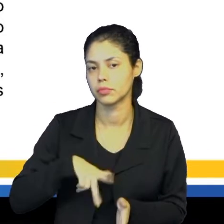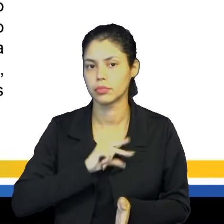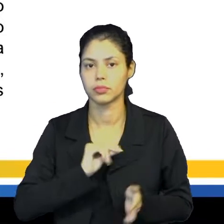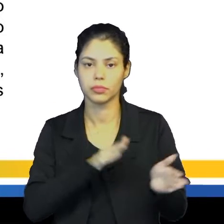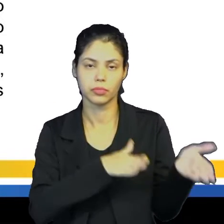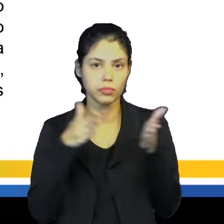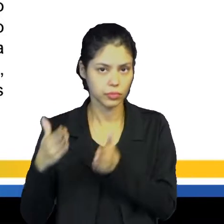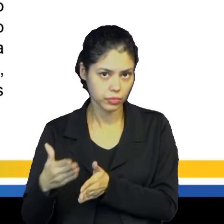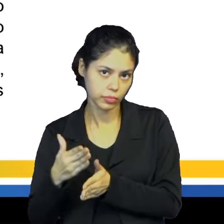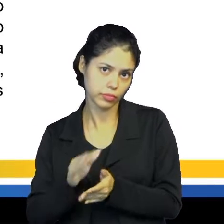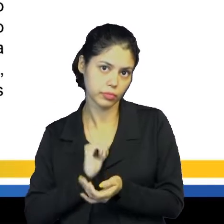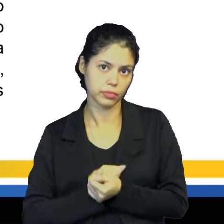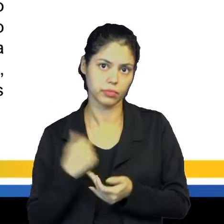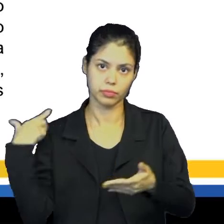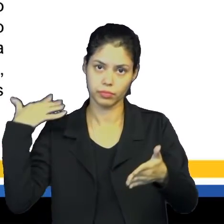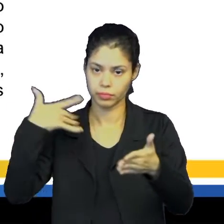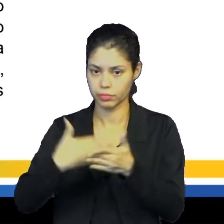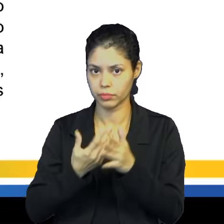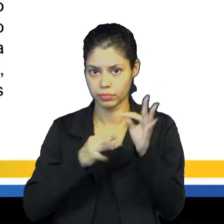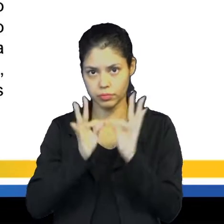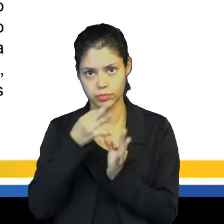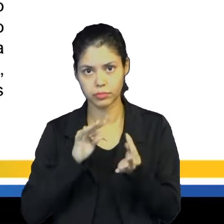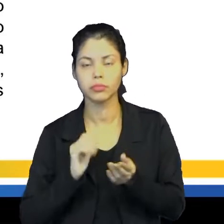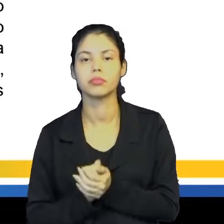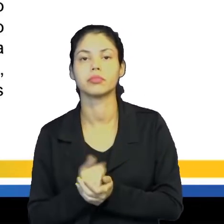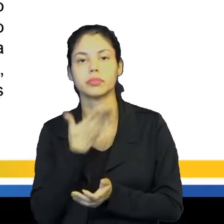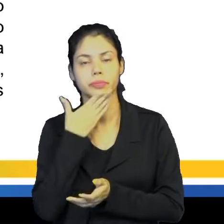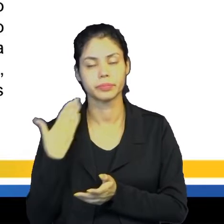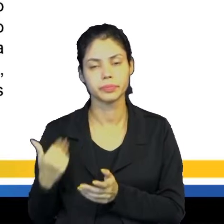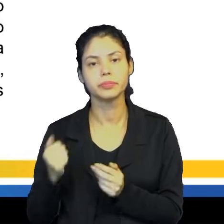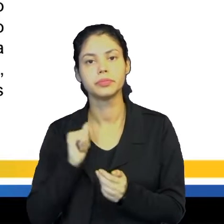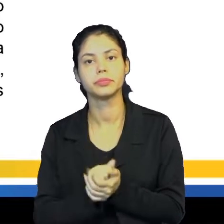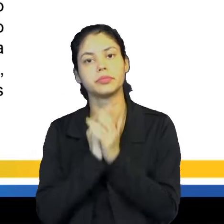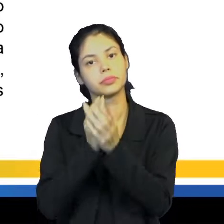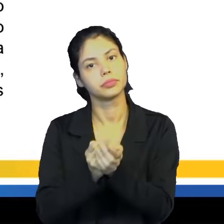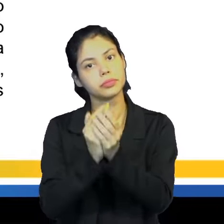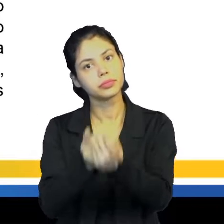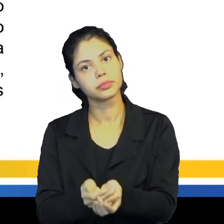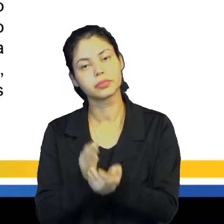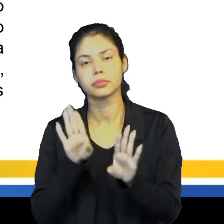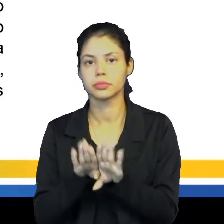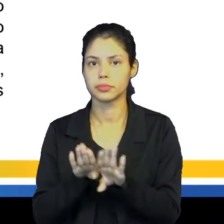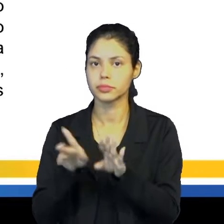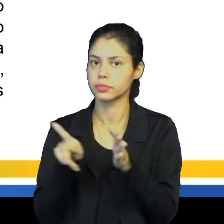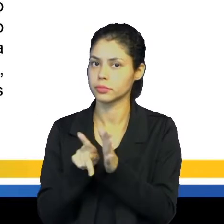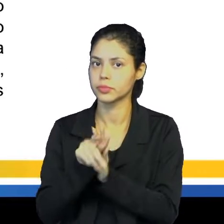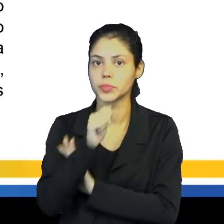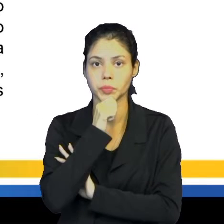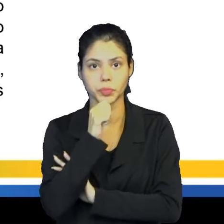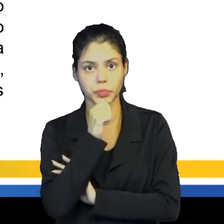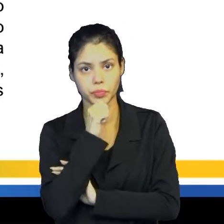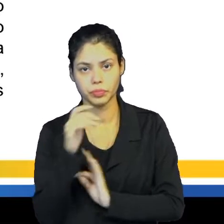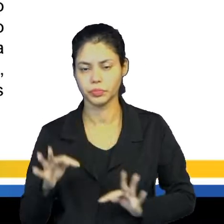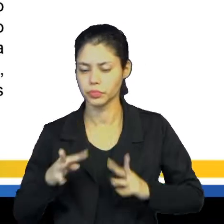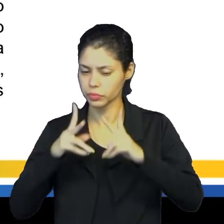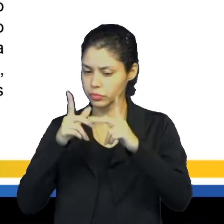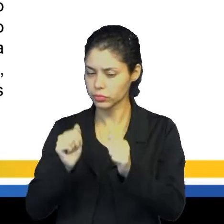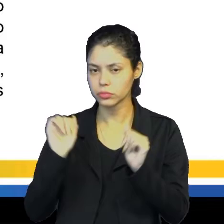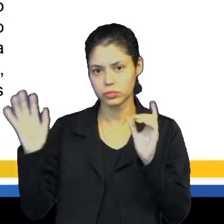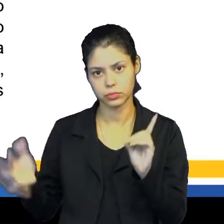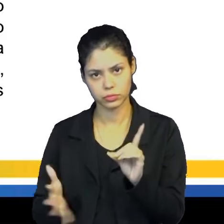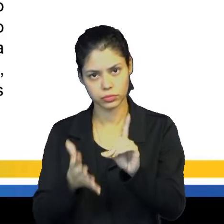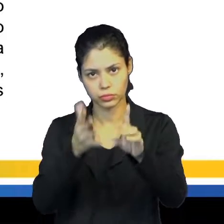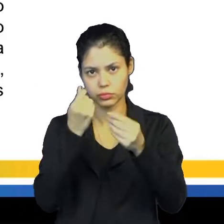grande parte. Uma série de avanços tecnológicos permitiram a melhoria das navegações marítimas. E, além disso, né, existia toda uma